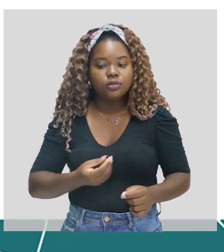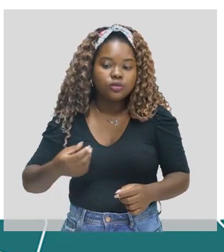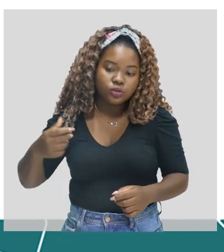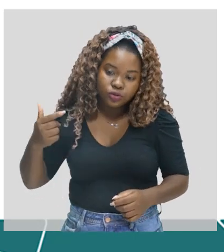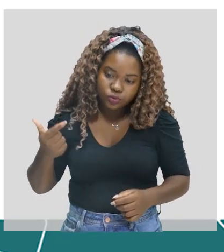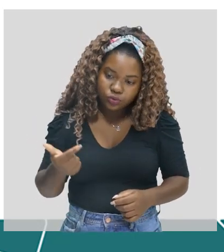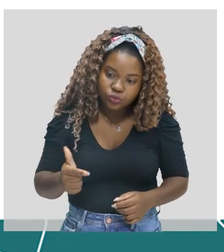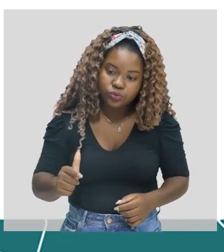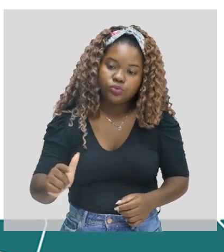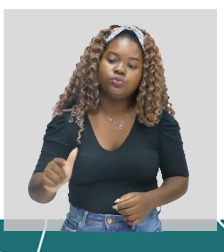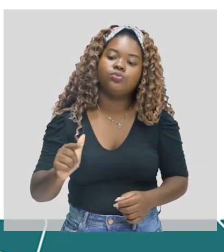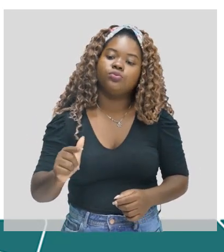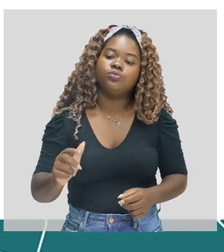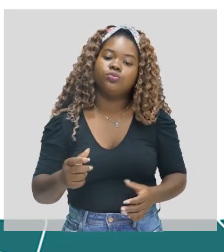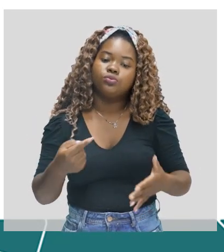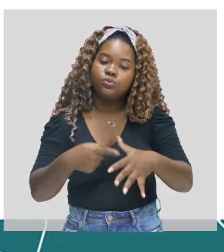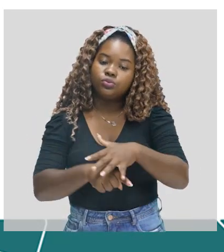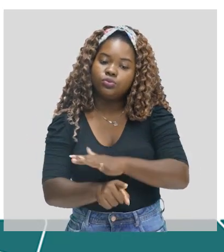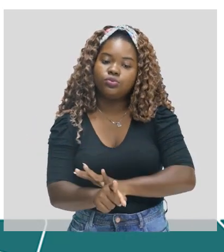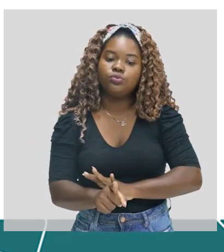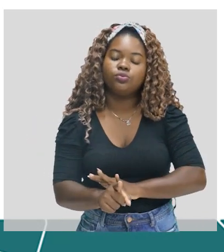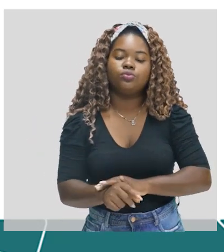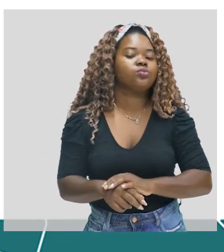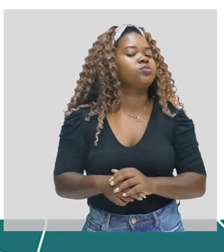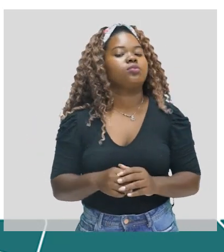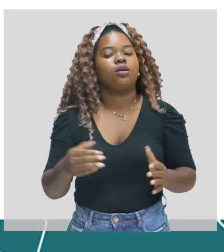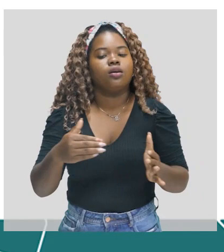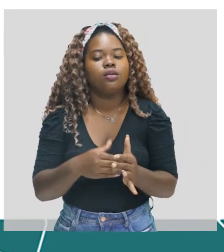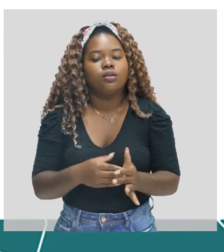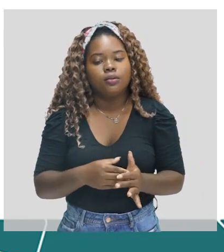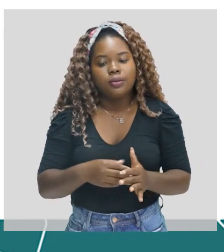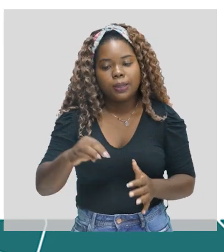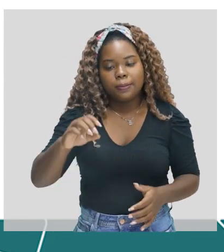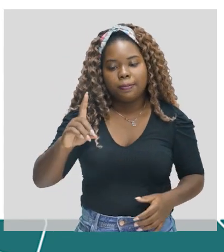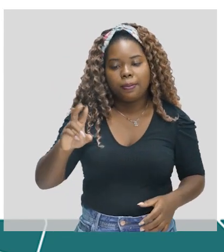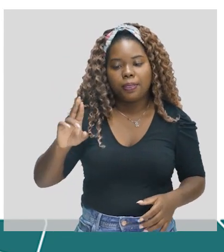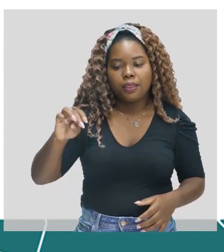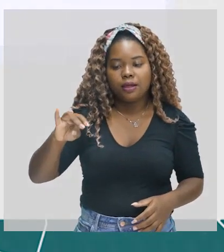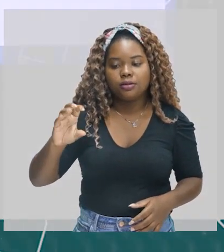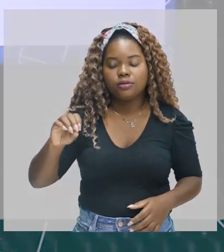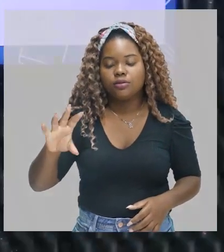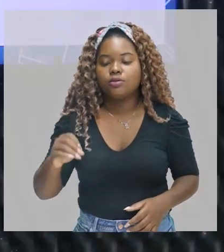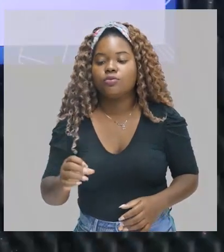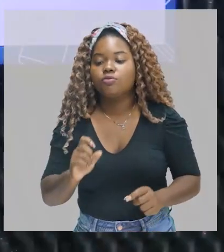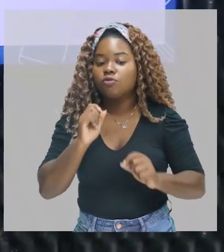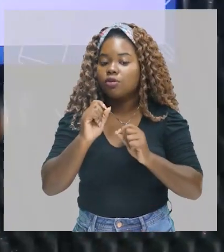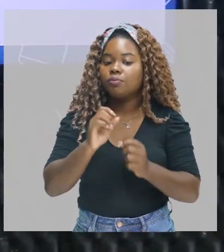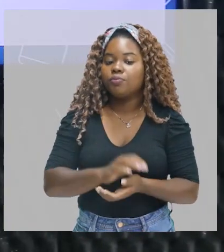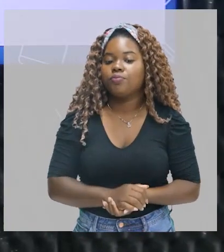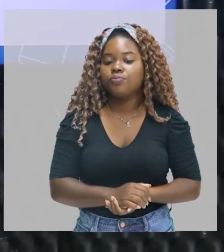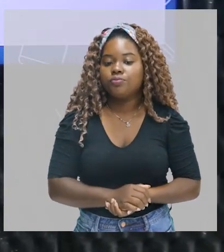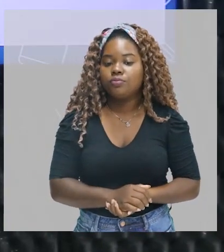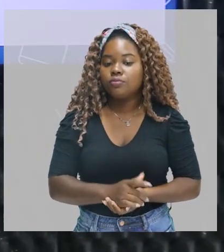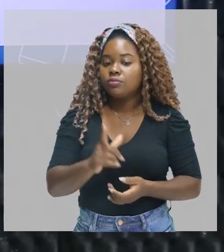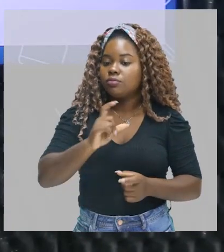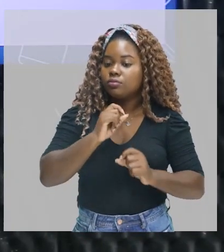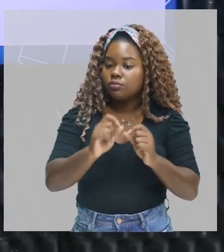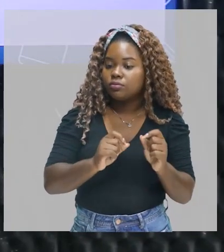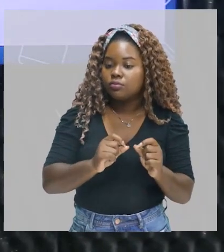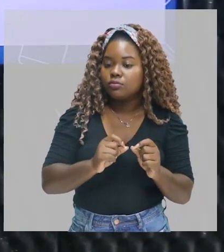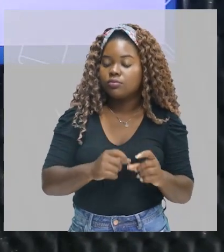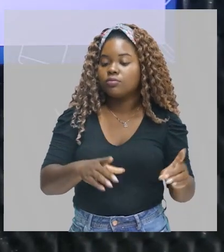forma mais clara e intensa até o modernismo, ainda que modificados foram. Antes de mais nada, olha só. Aqui a gente tem assim,